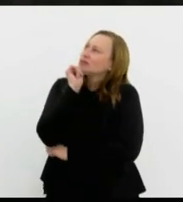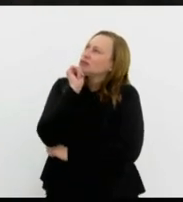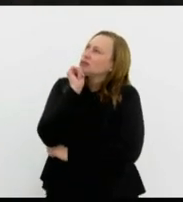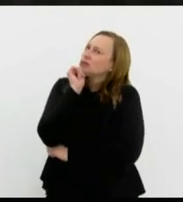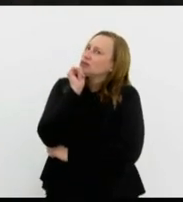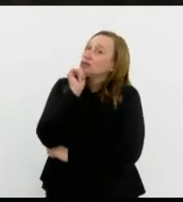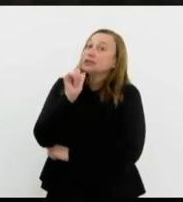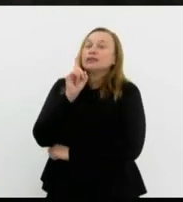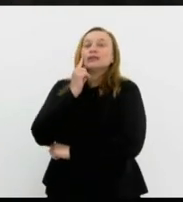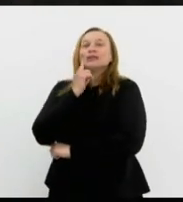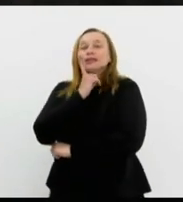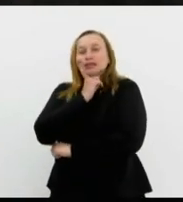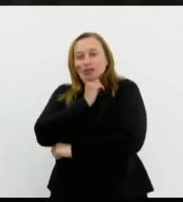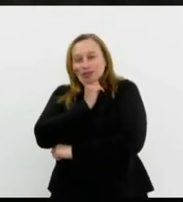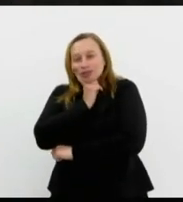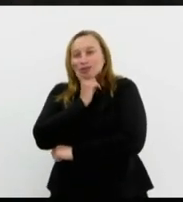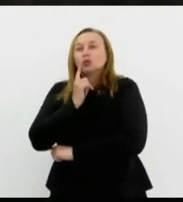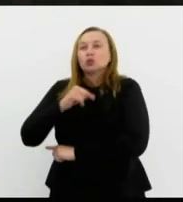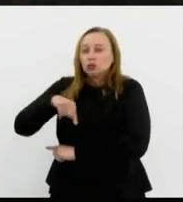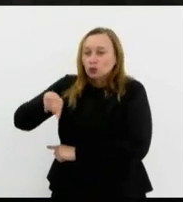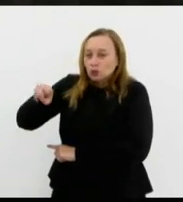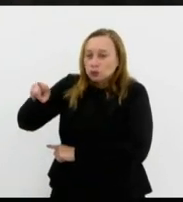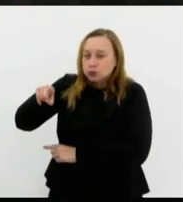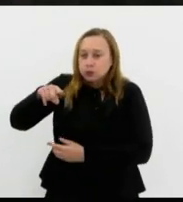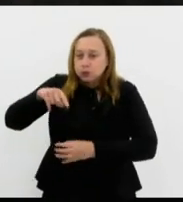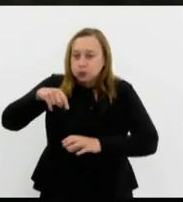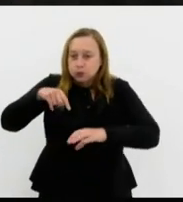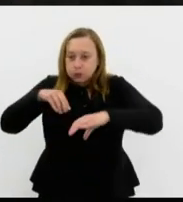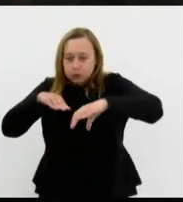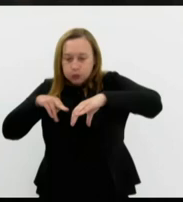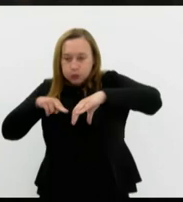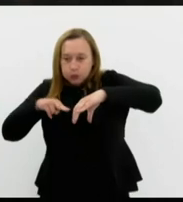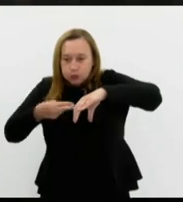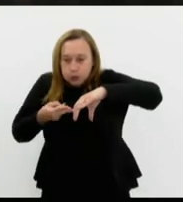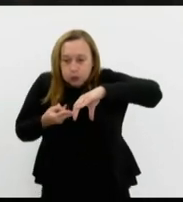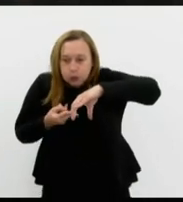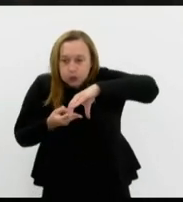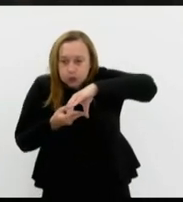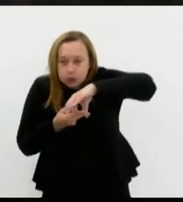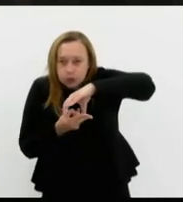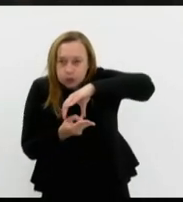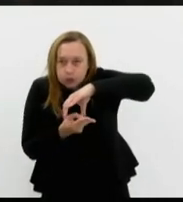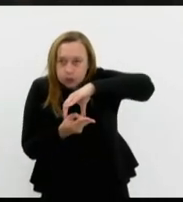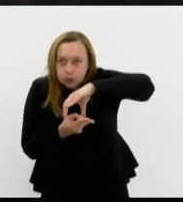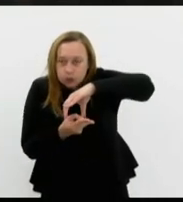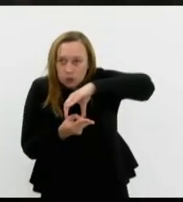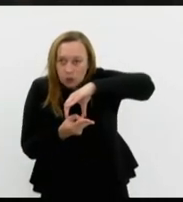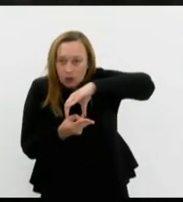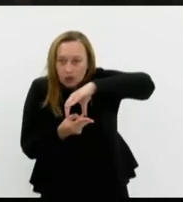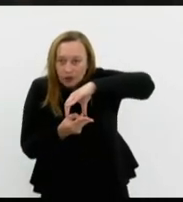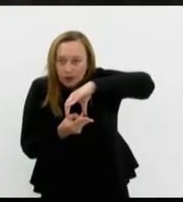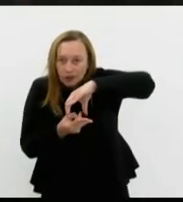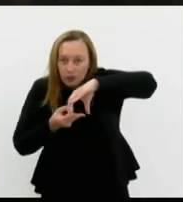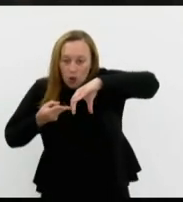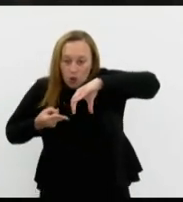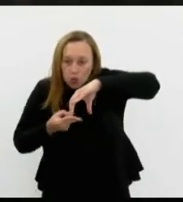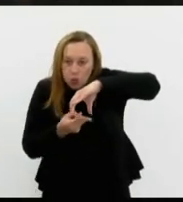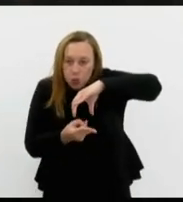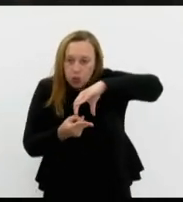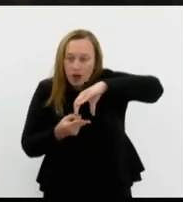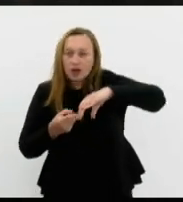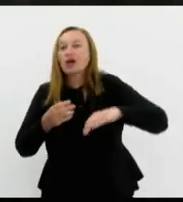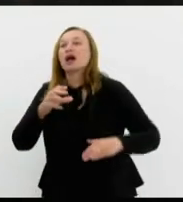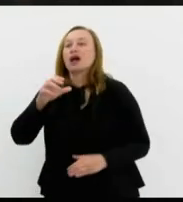fornos crematórios nós os matamos nas câmaras de gás e dali mesmo em algo isso aconteceu em Auschwitz